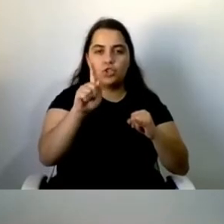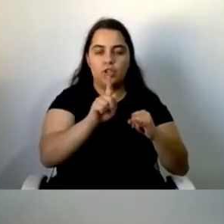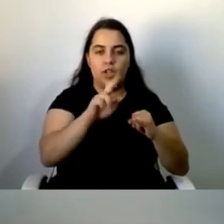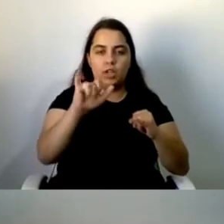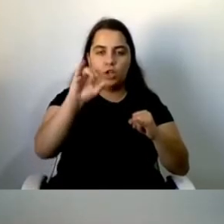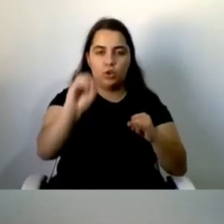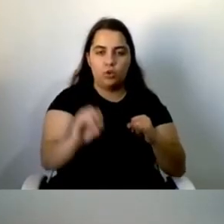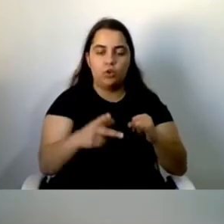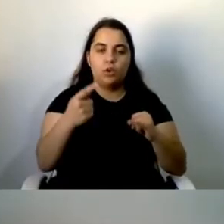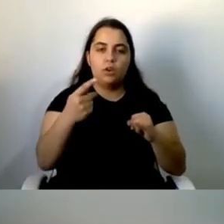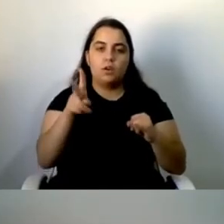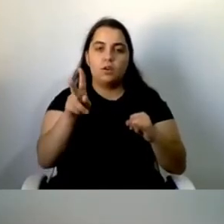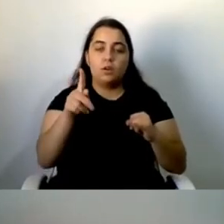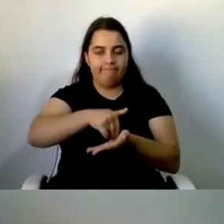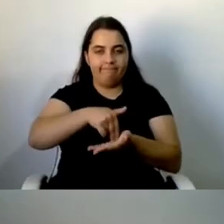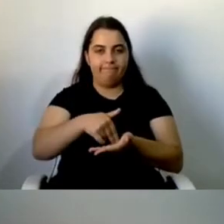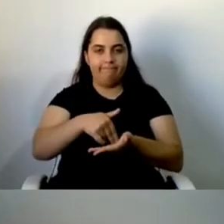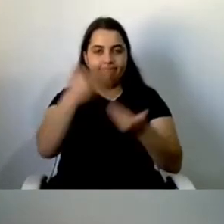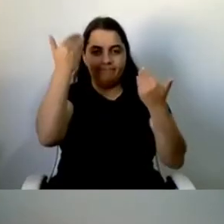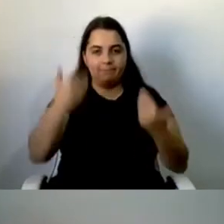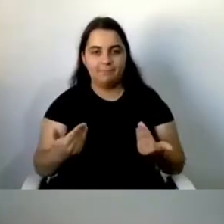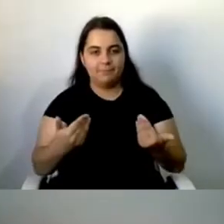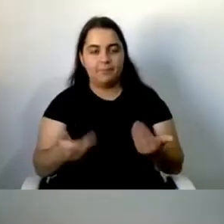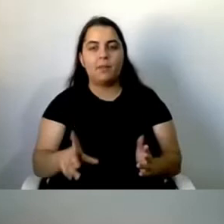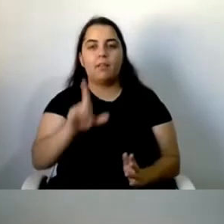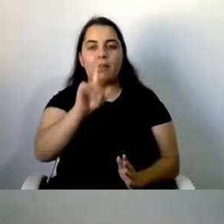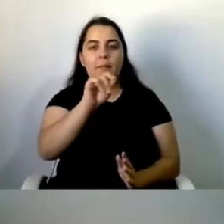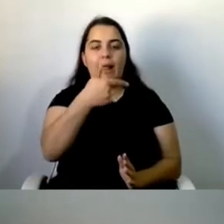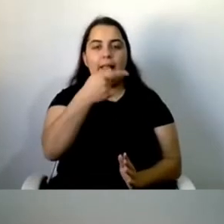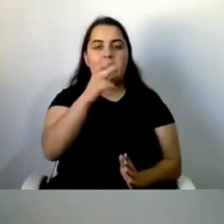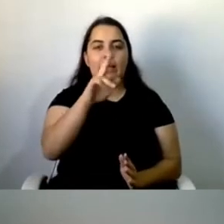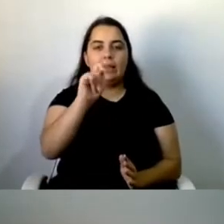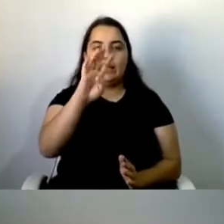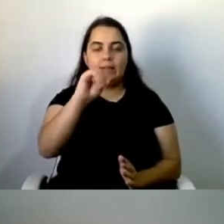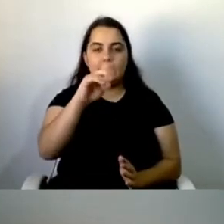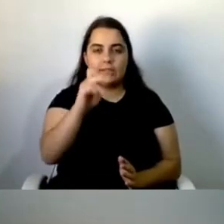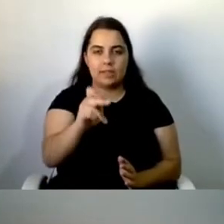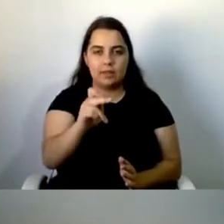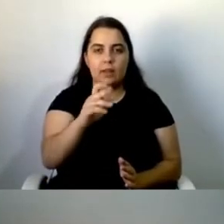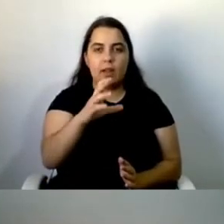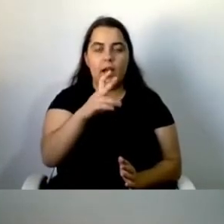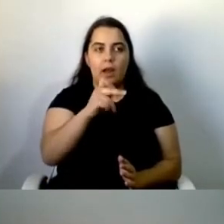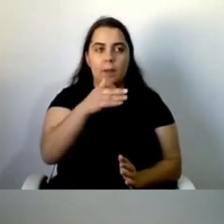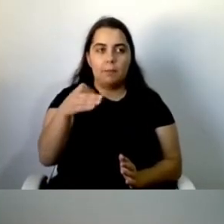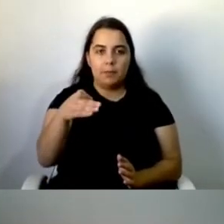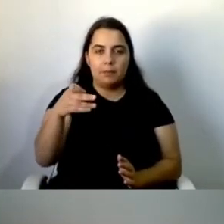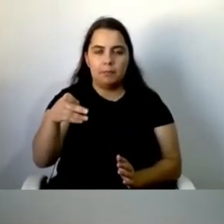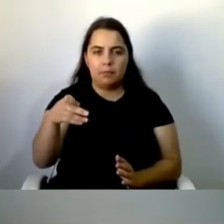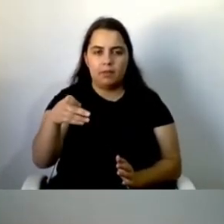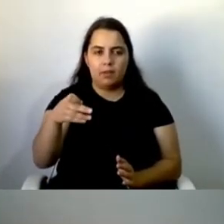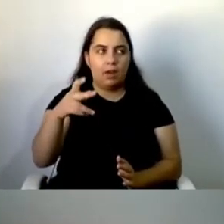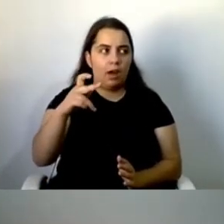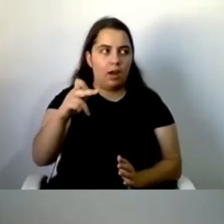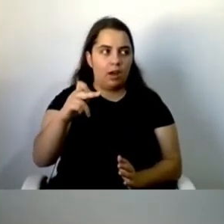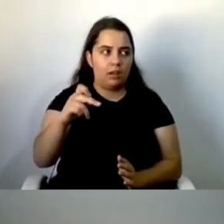Vice-Presidente do Conselho de Administração da FENACERS, Tereza Guimarães, Presidente da APPA-CDM do Porto, que estará também a